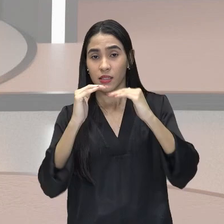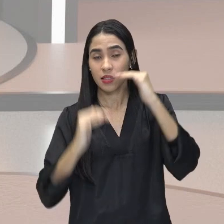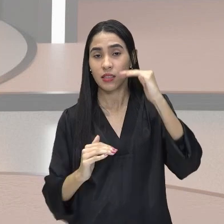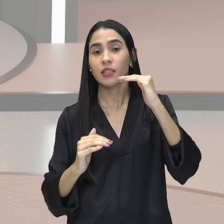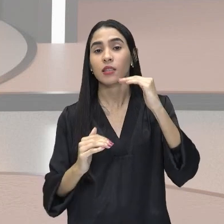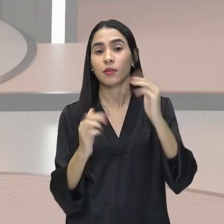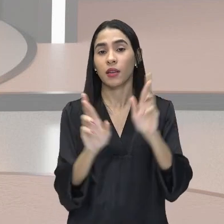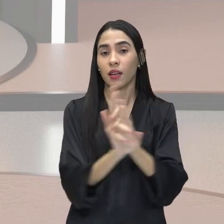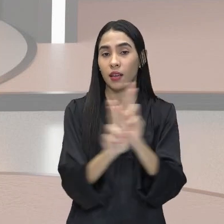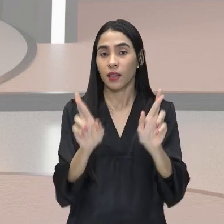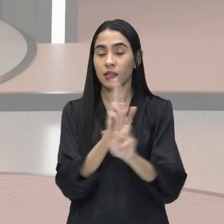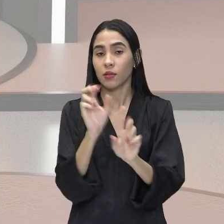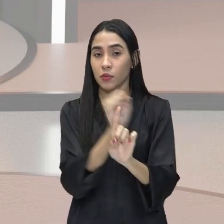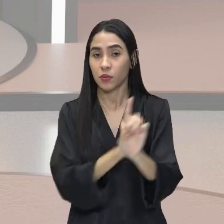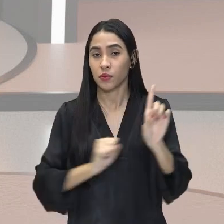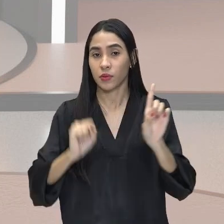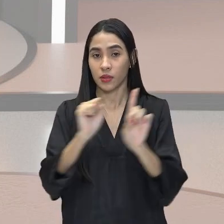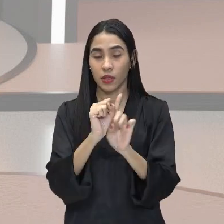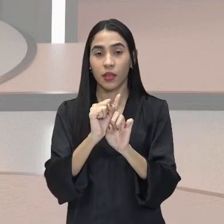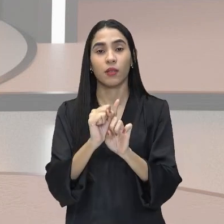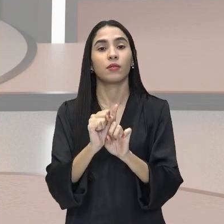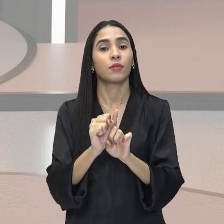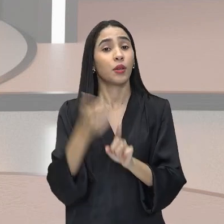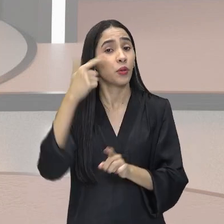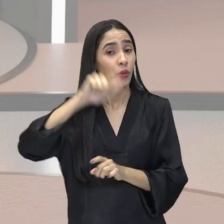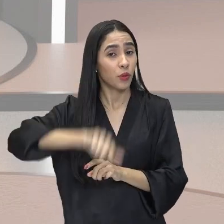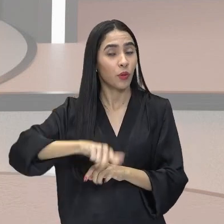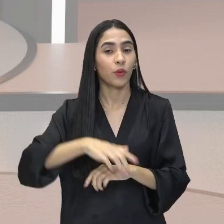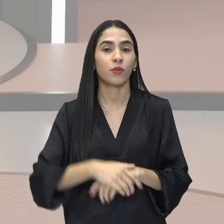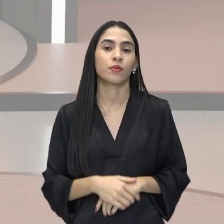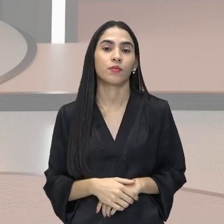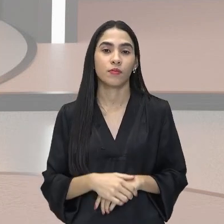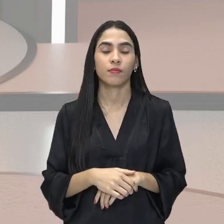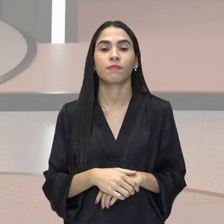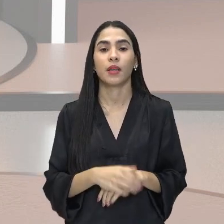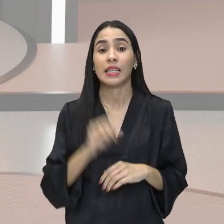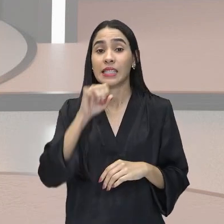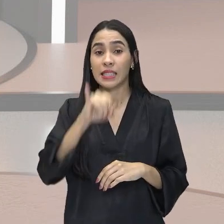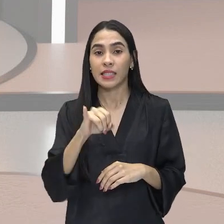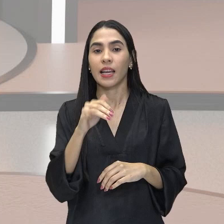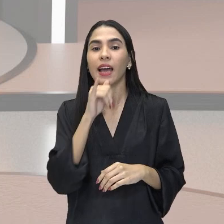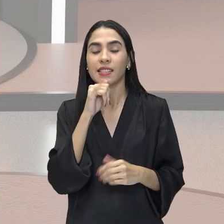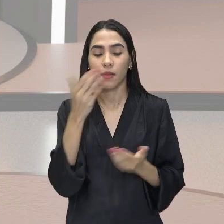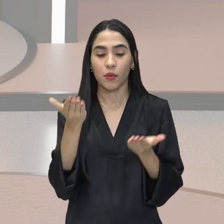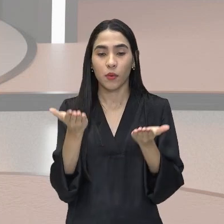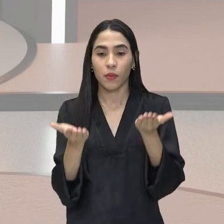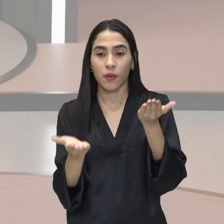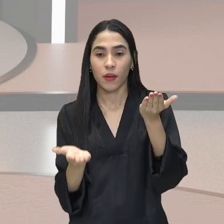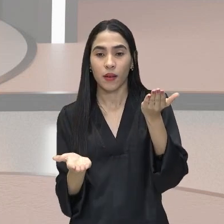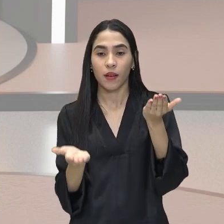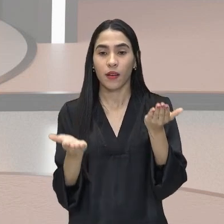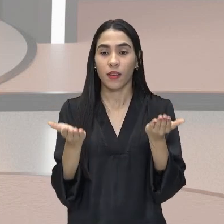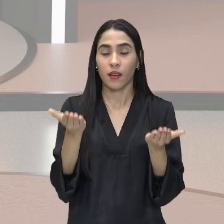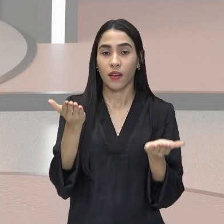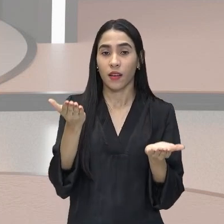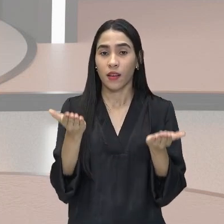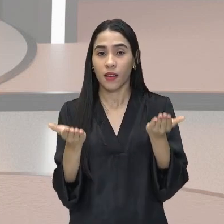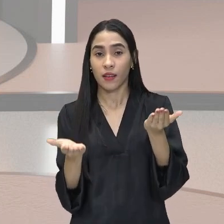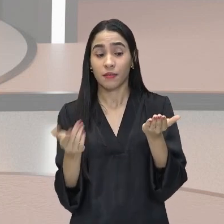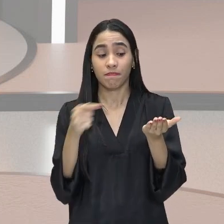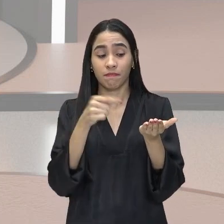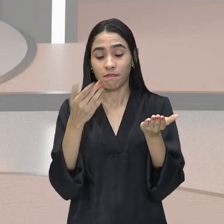relações sociais. Mais uma vez, que se postas na balança, elas estarão de forma desigual.